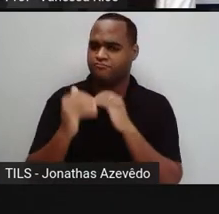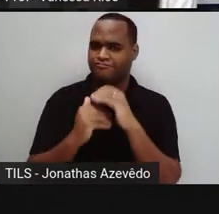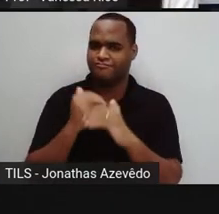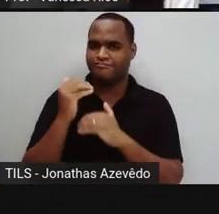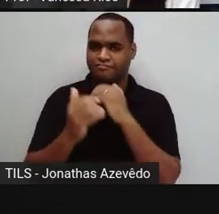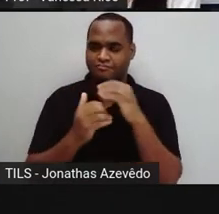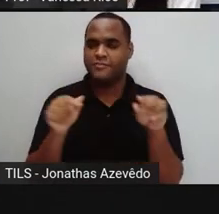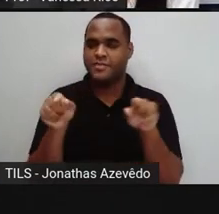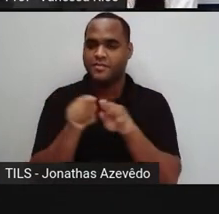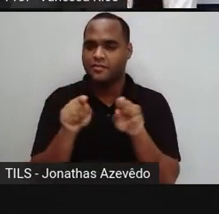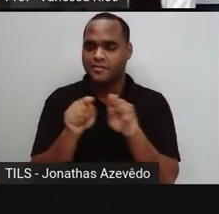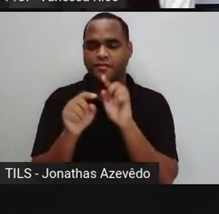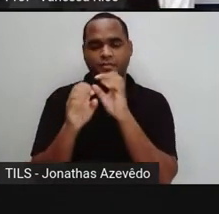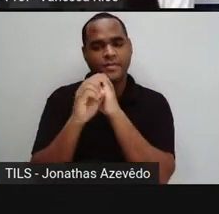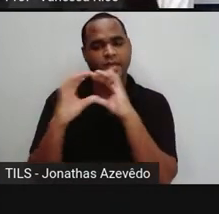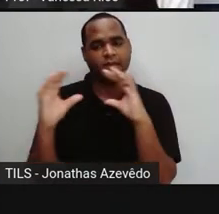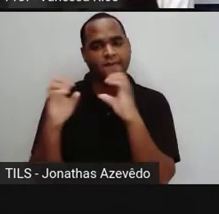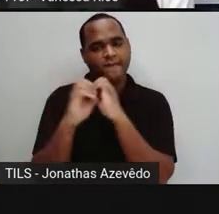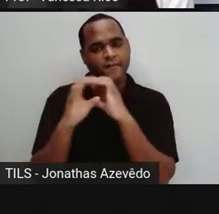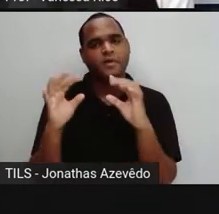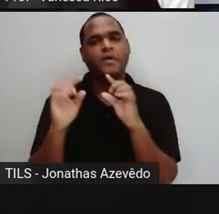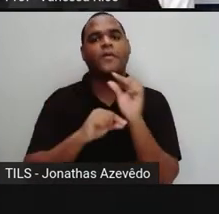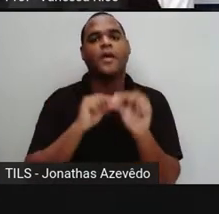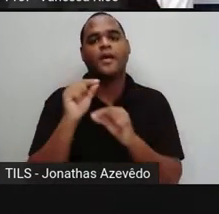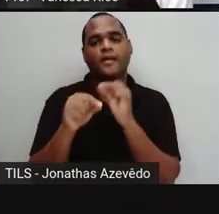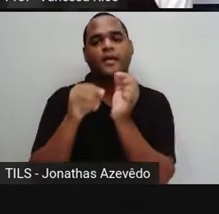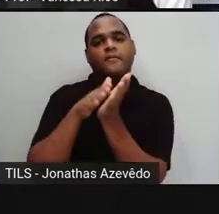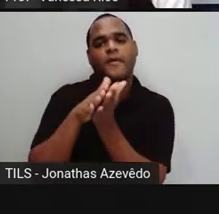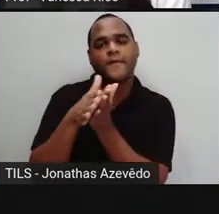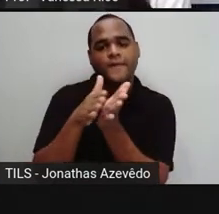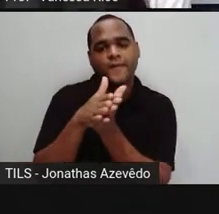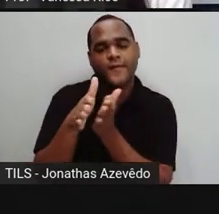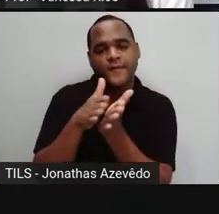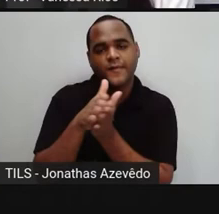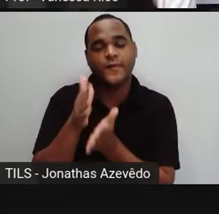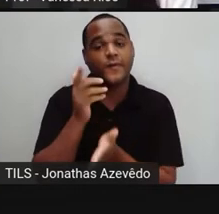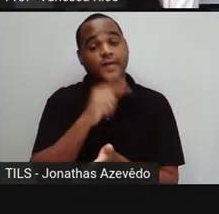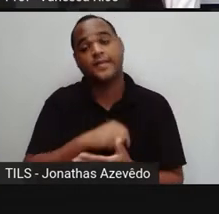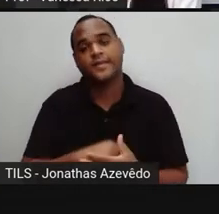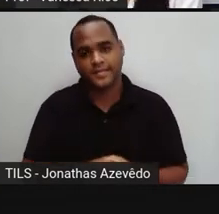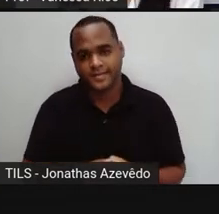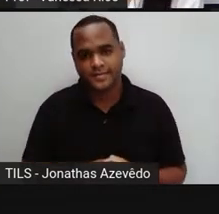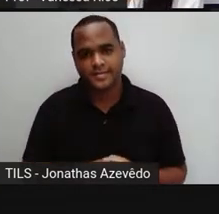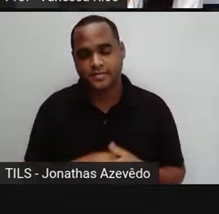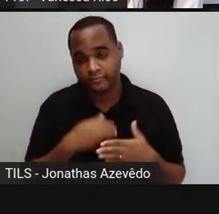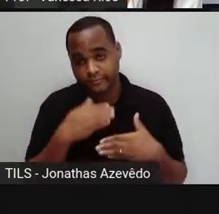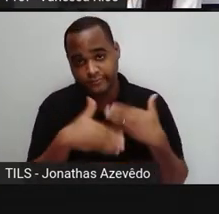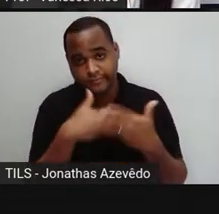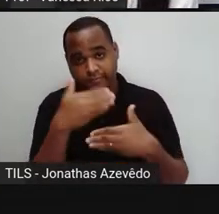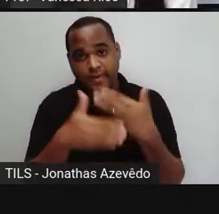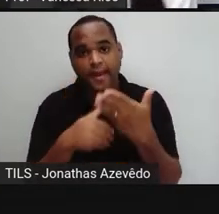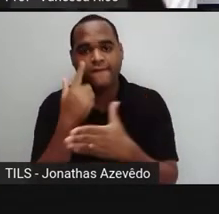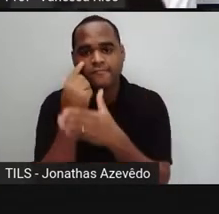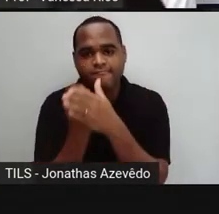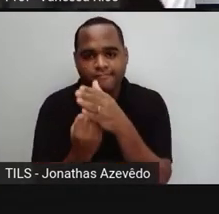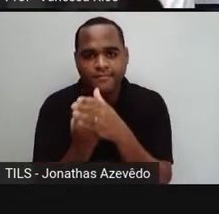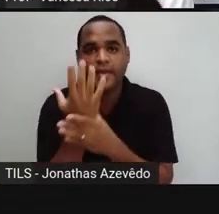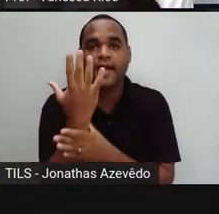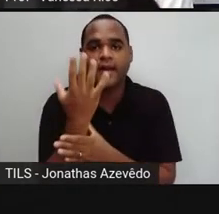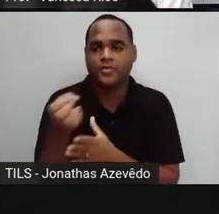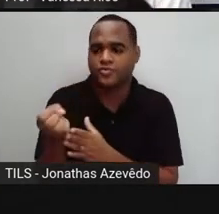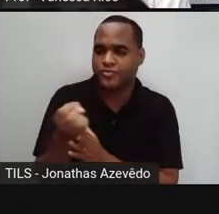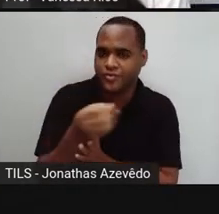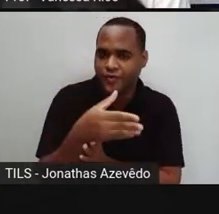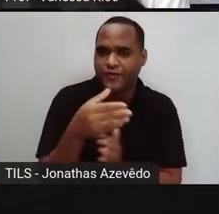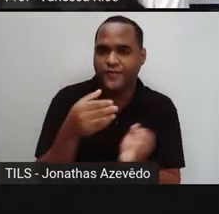tentando descobrir a forma de imprimir as imagens. Então, a partir de uma descoberta, novos